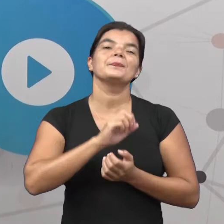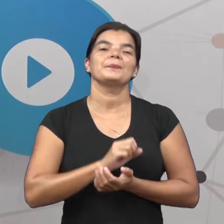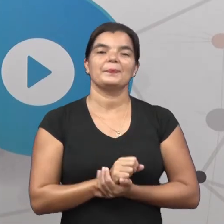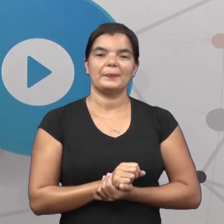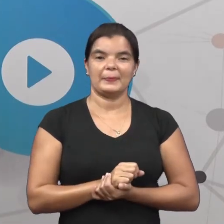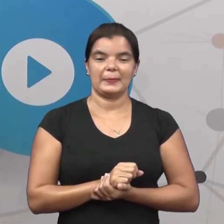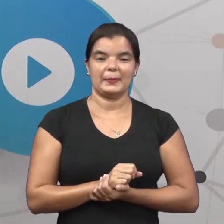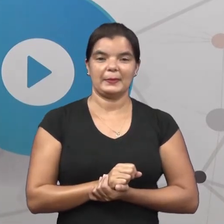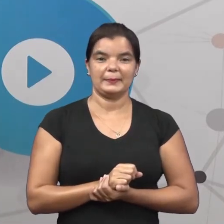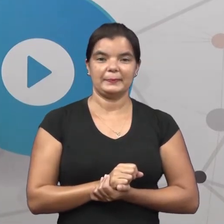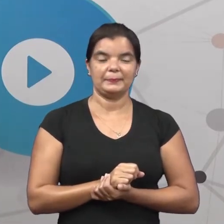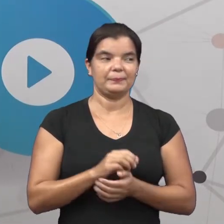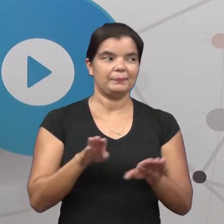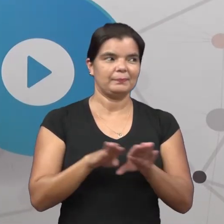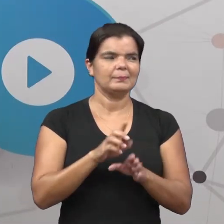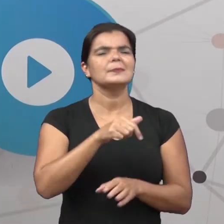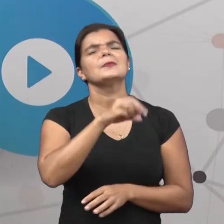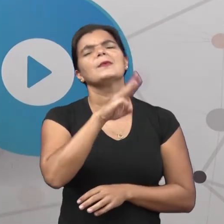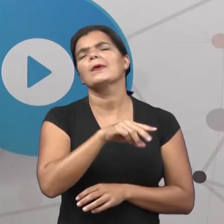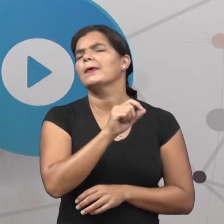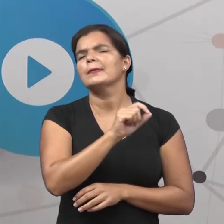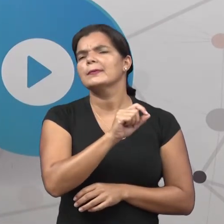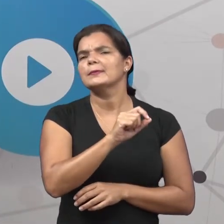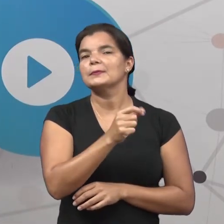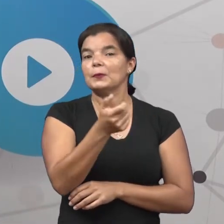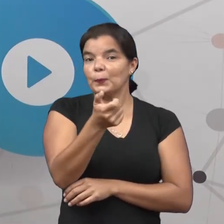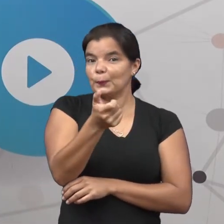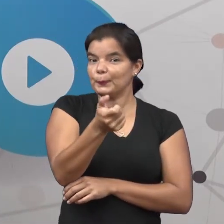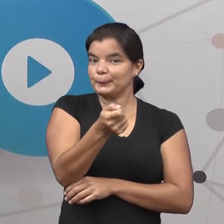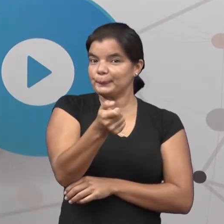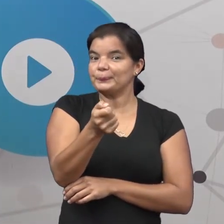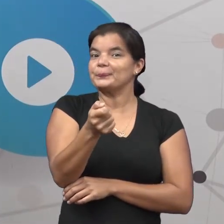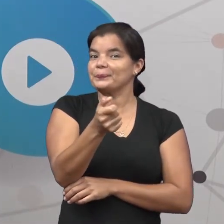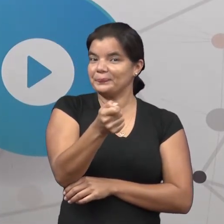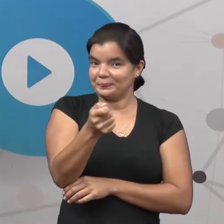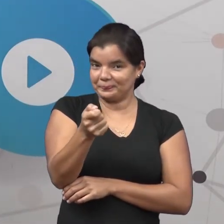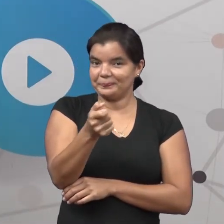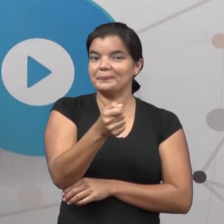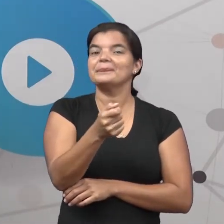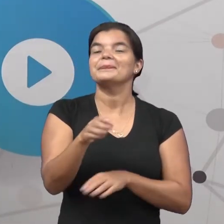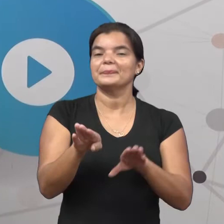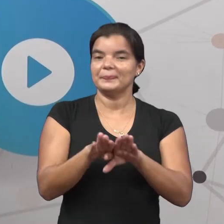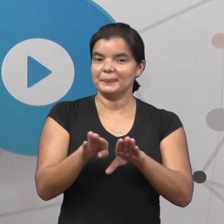E esse, quem sabe? Um controle remoto.